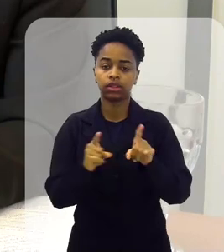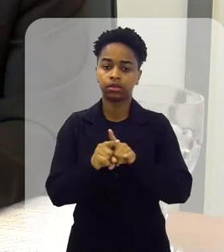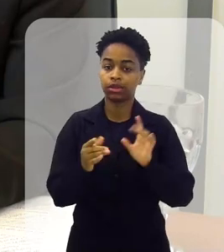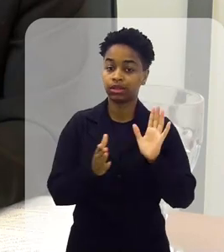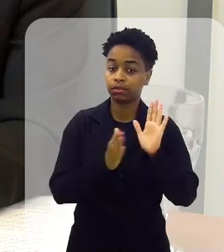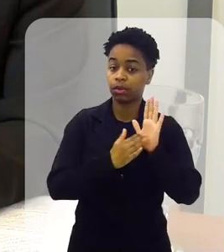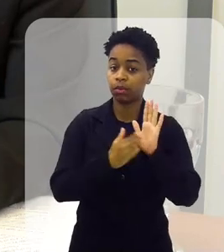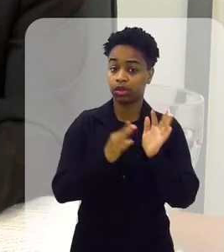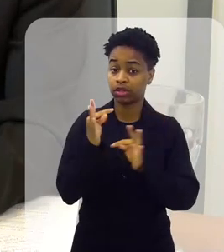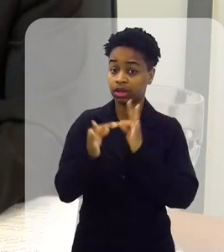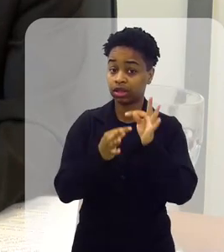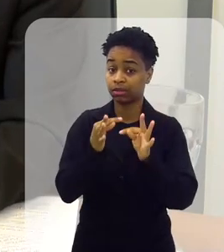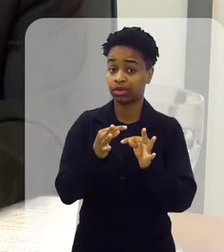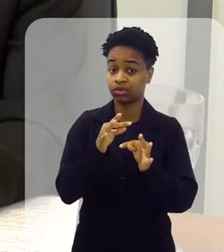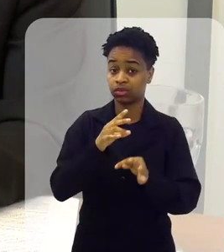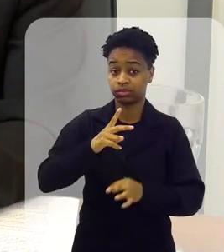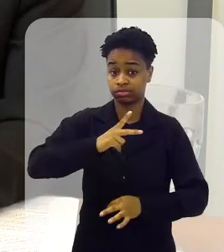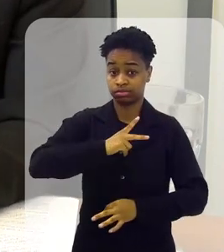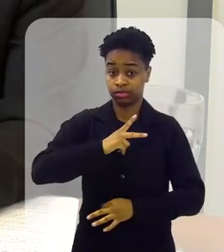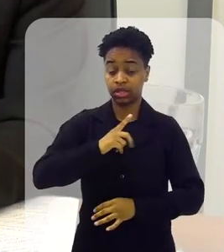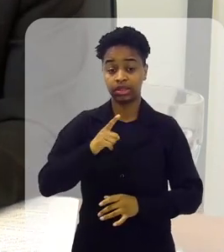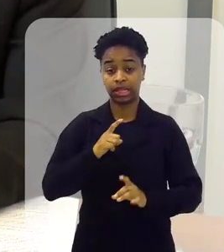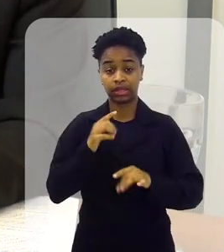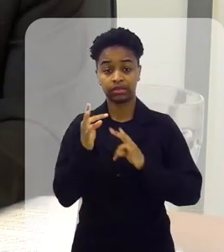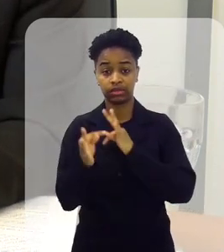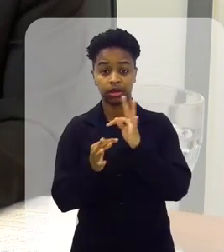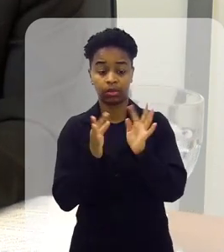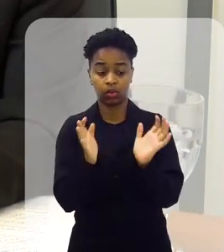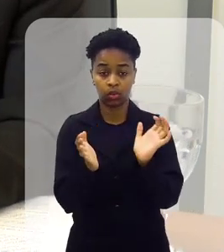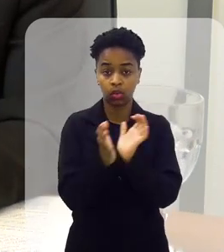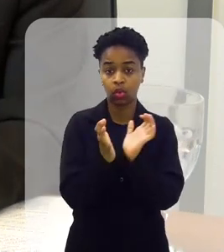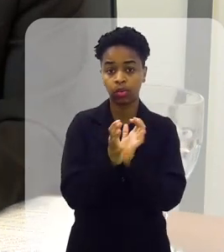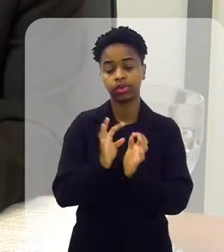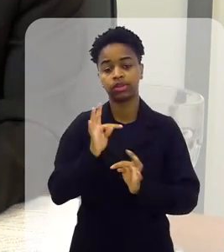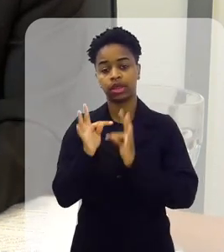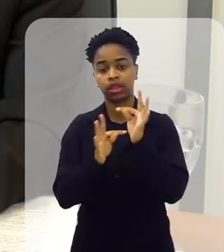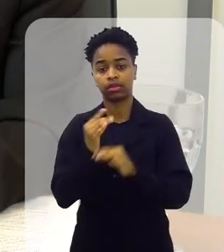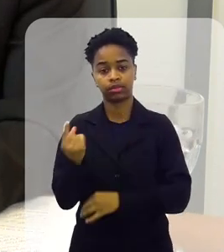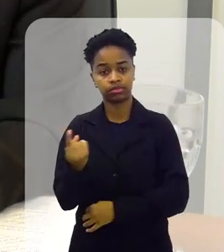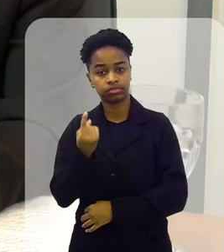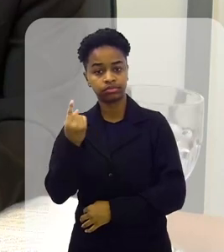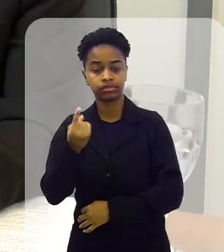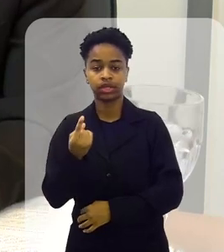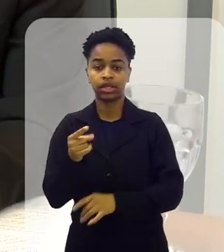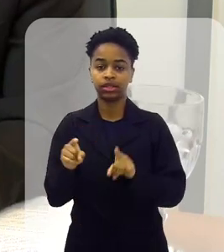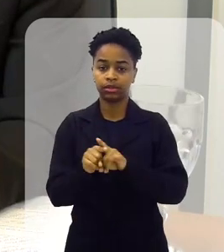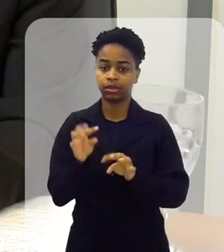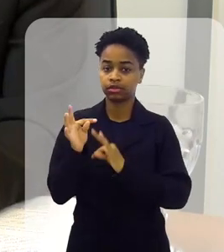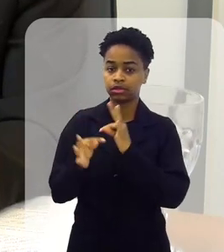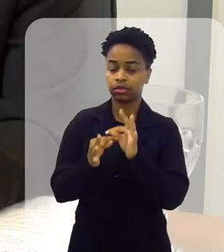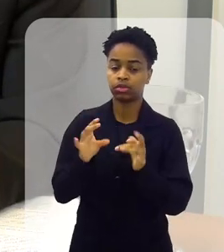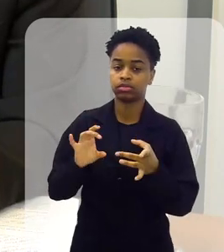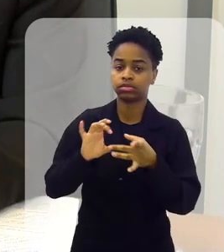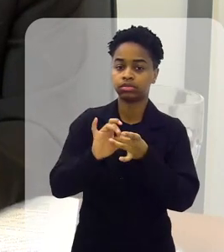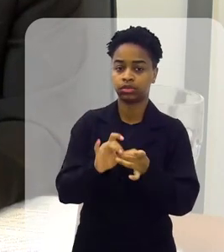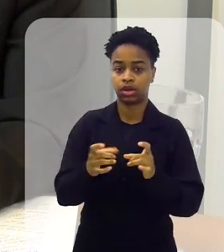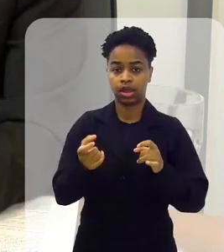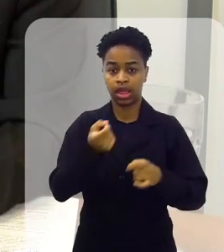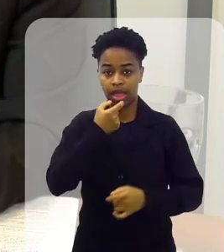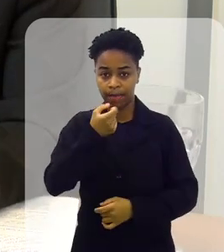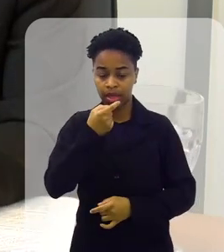propor um tratamento individualizado, né? Com terapias de grupo, terapias individuais, terapias com medicação,